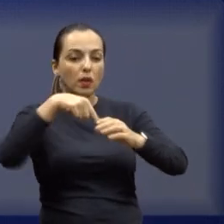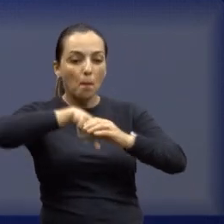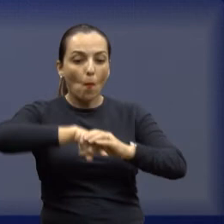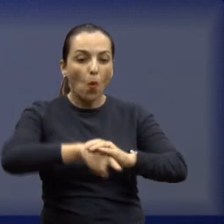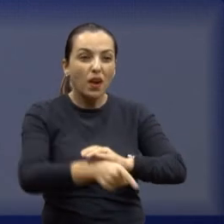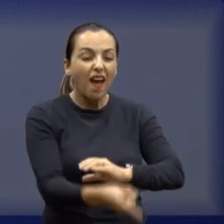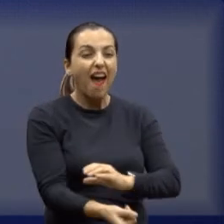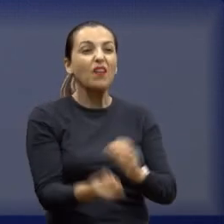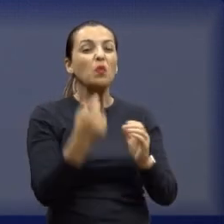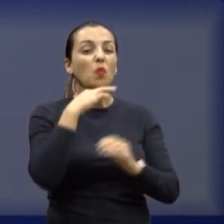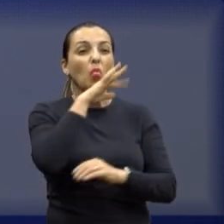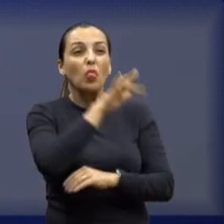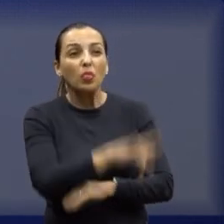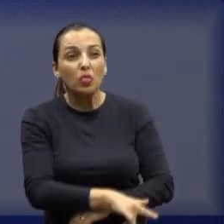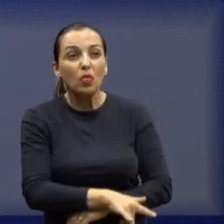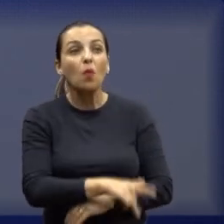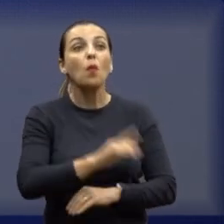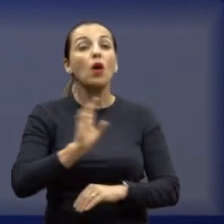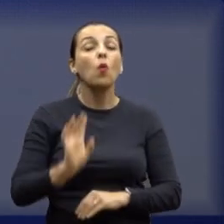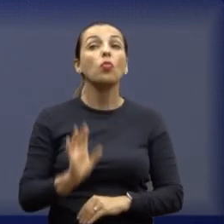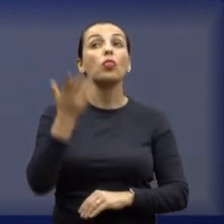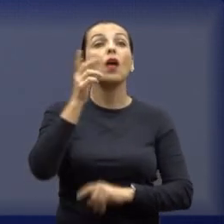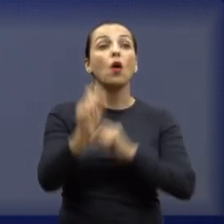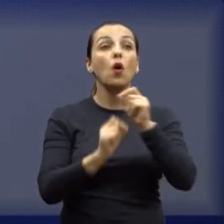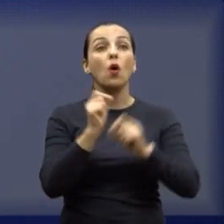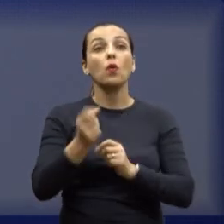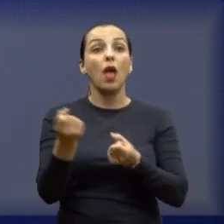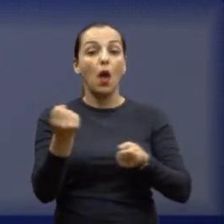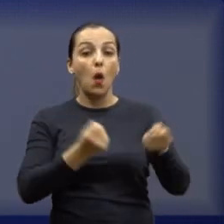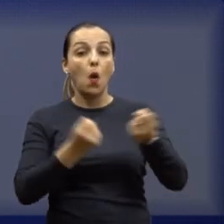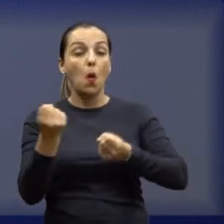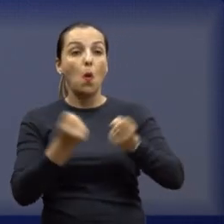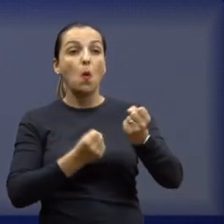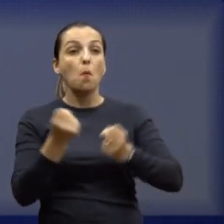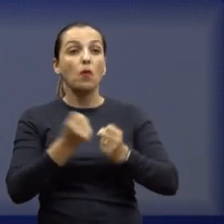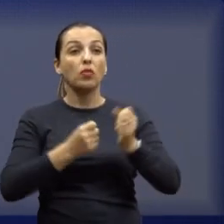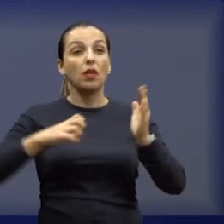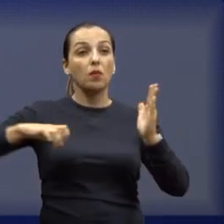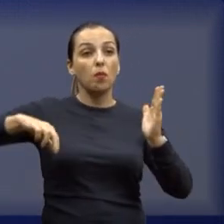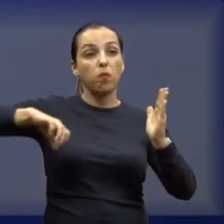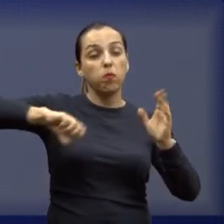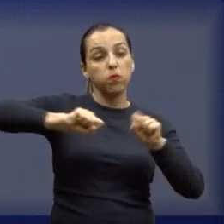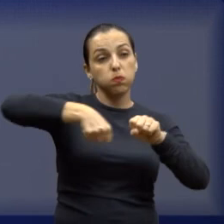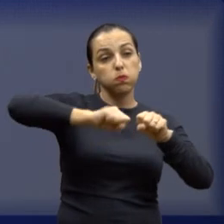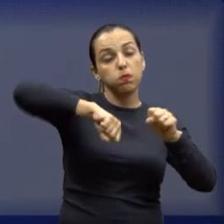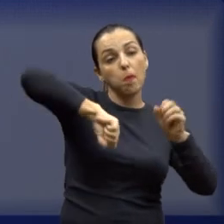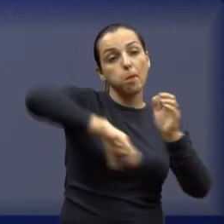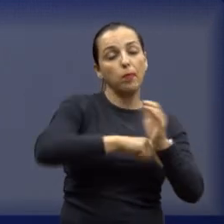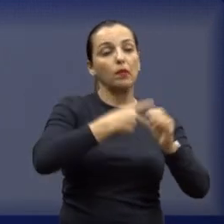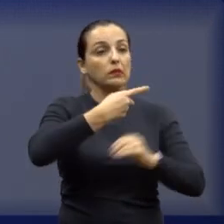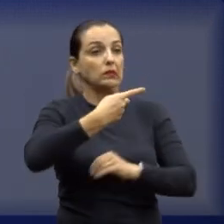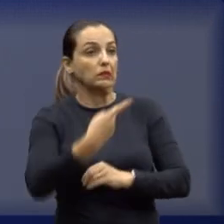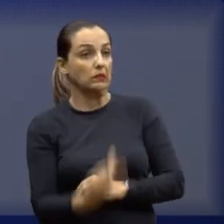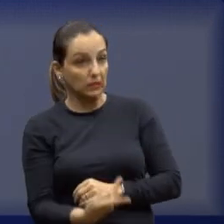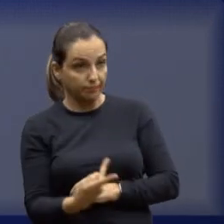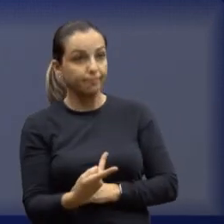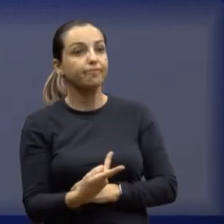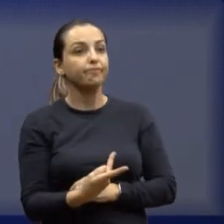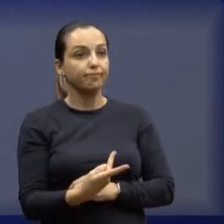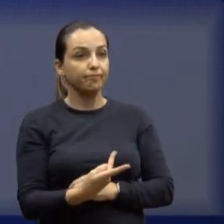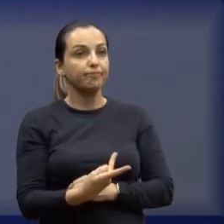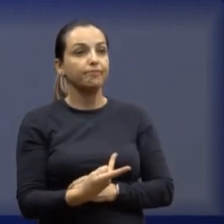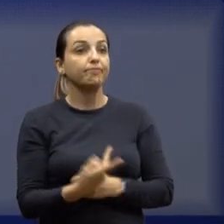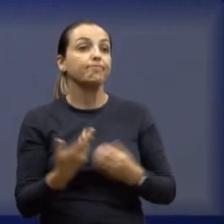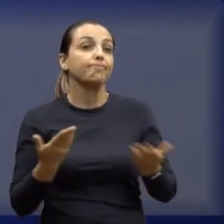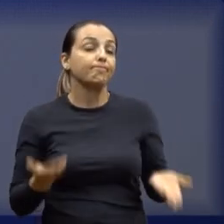buracos e acabou acontecendo pior. O motoqueiro veio fazer a entrega, levou um tombo devido aos buracos, né? Como vocês podem ver, são verdadeiras